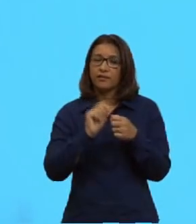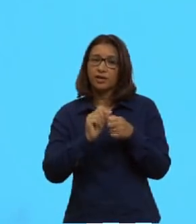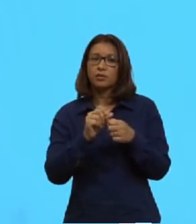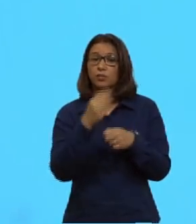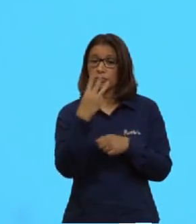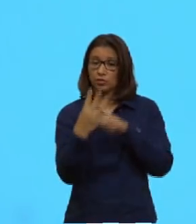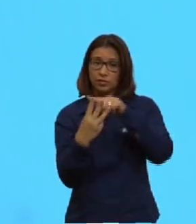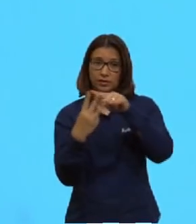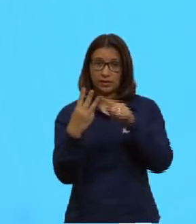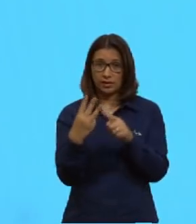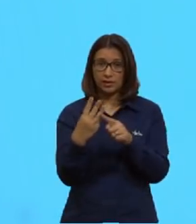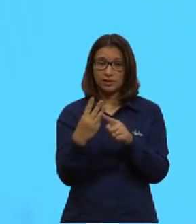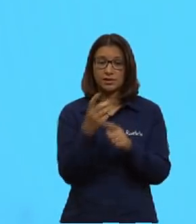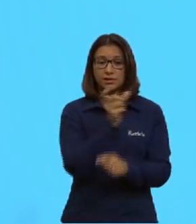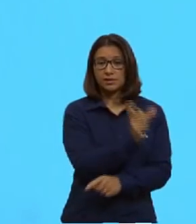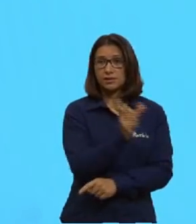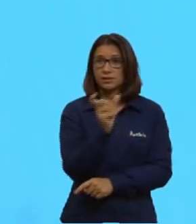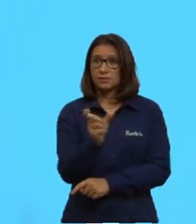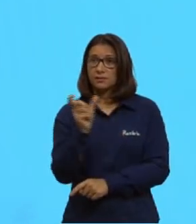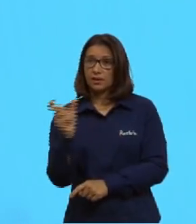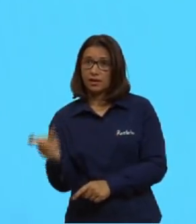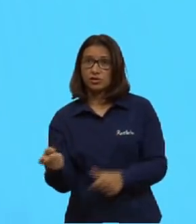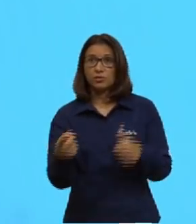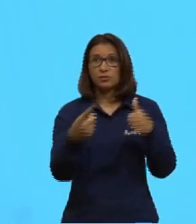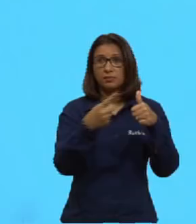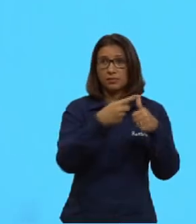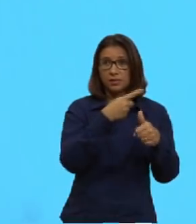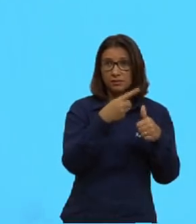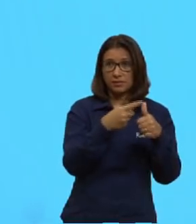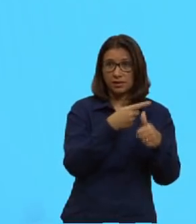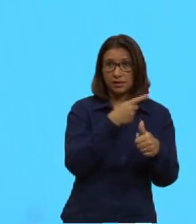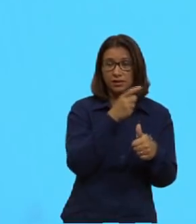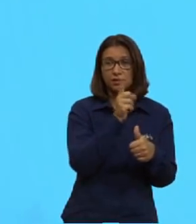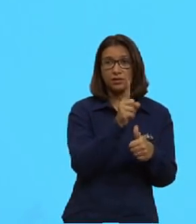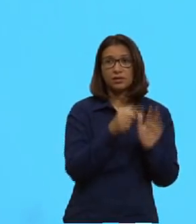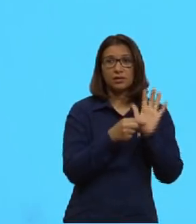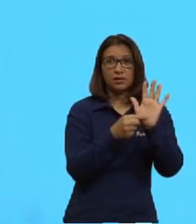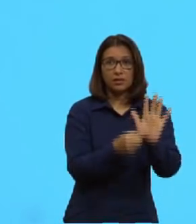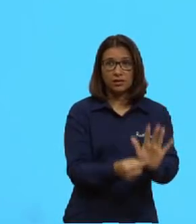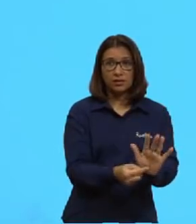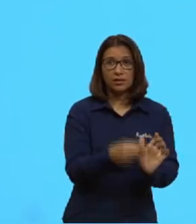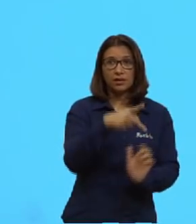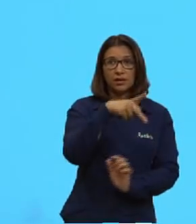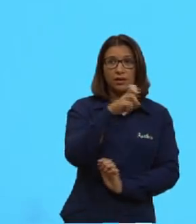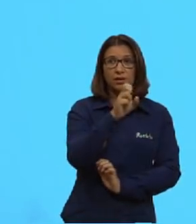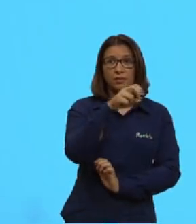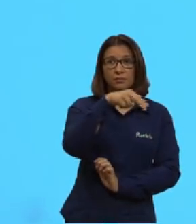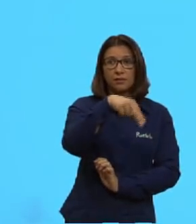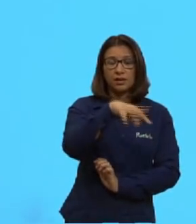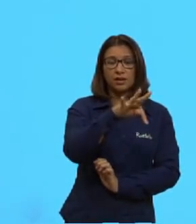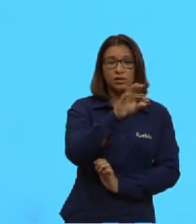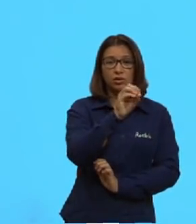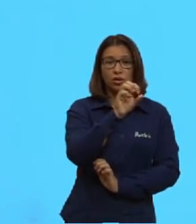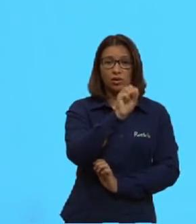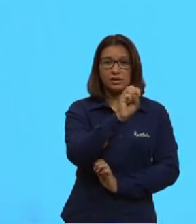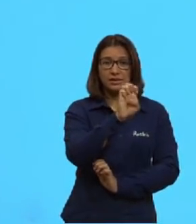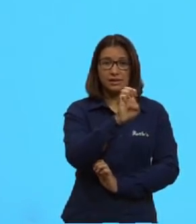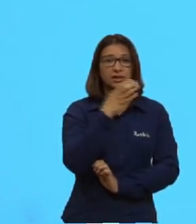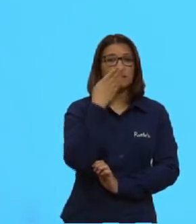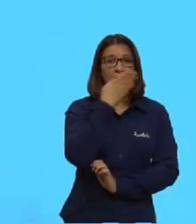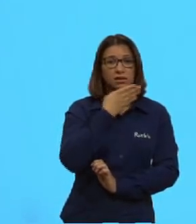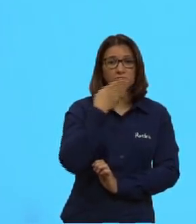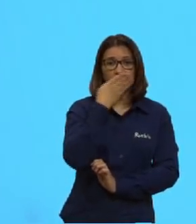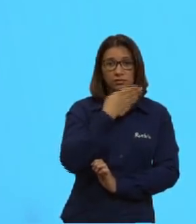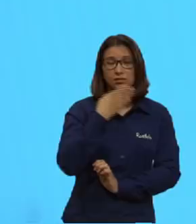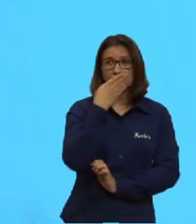o fosfato, a pentose, que é um açúcar, né? Ó, oze, pentose, sacarose,